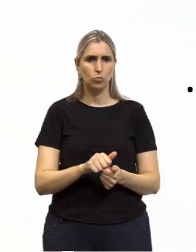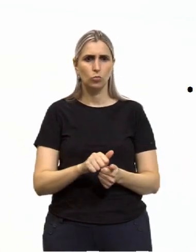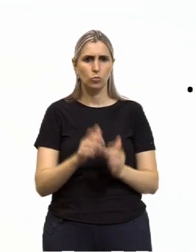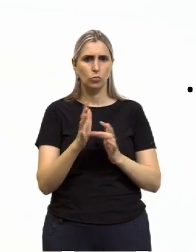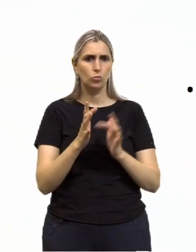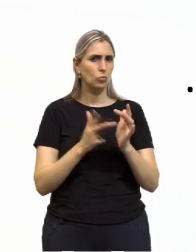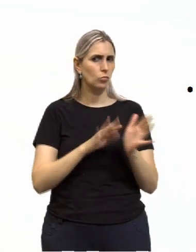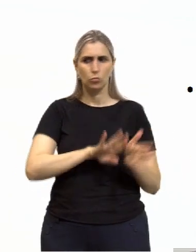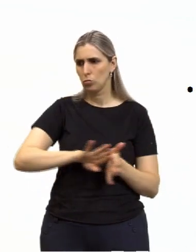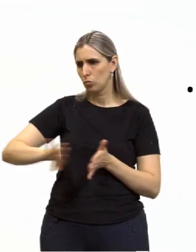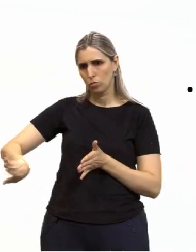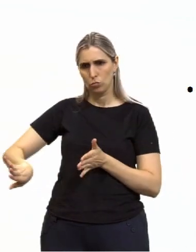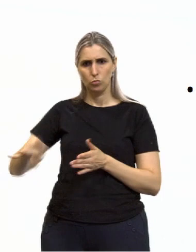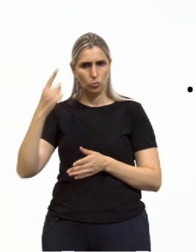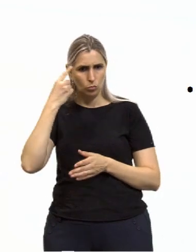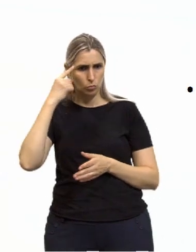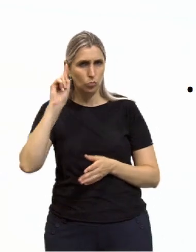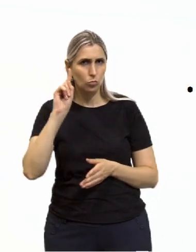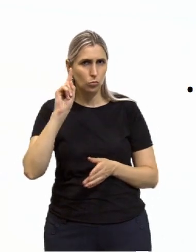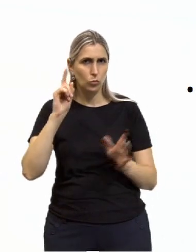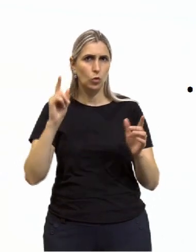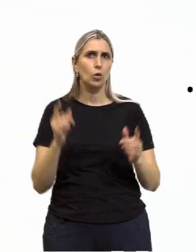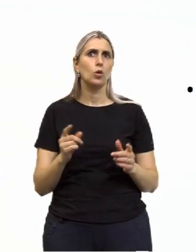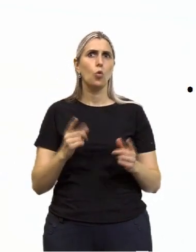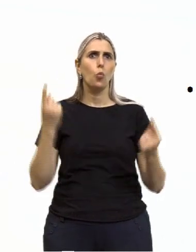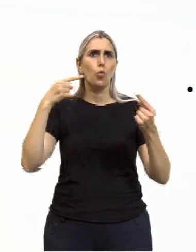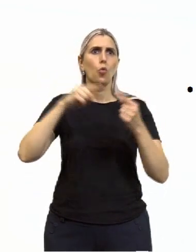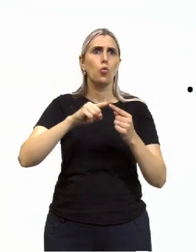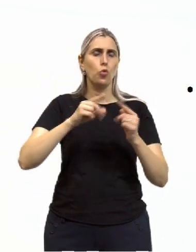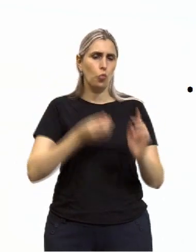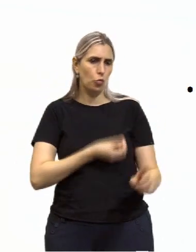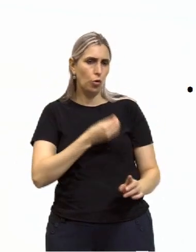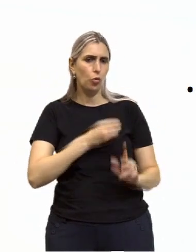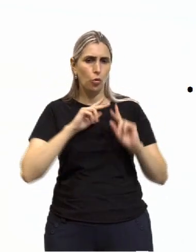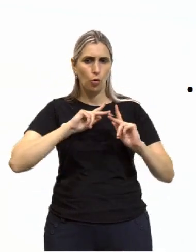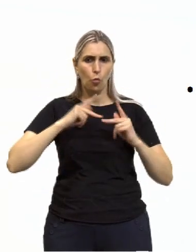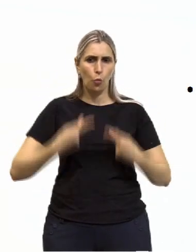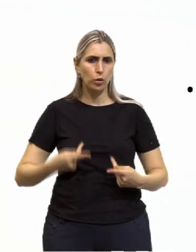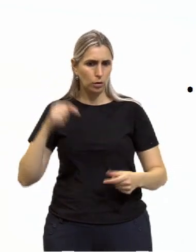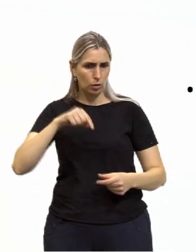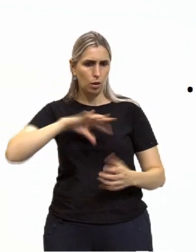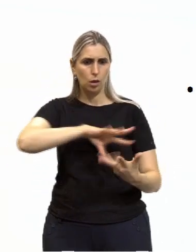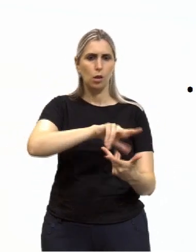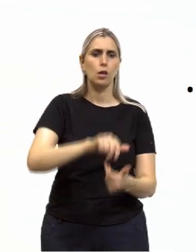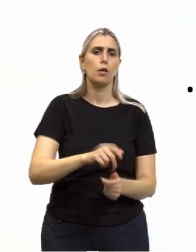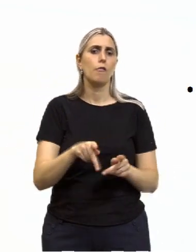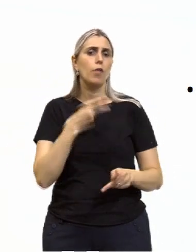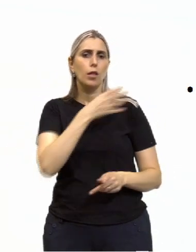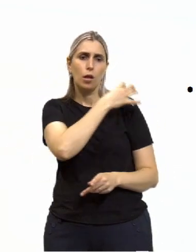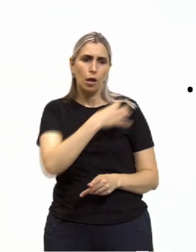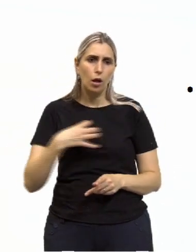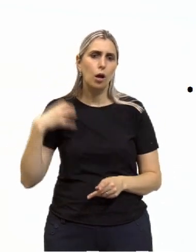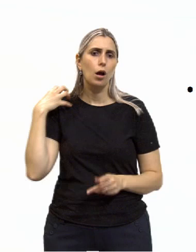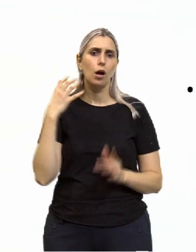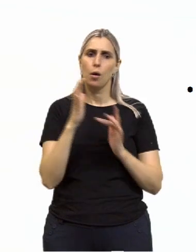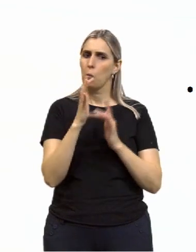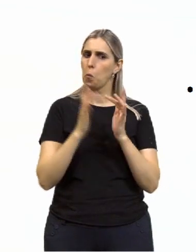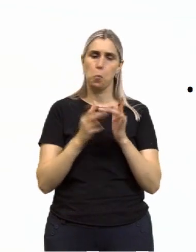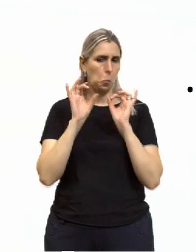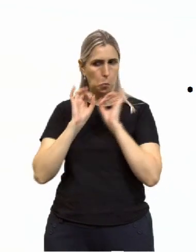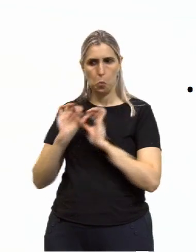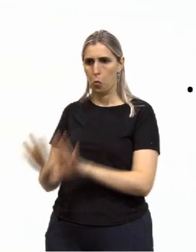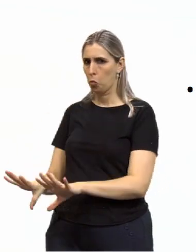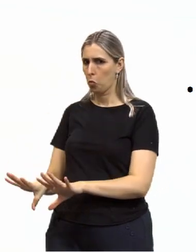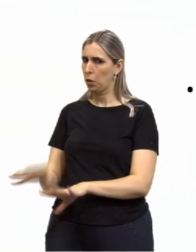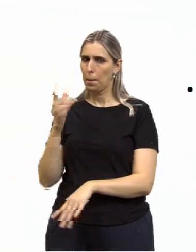cristã deixa de lado a ideia de que o fim último da vida humana está neste mundo. Quem fala isso? Aristóteles, mas o cristianismo então abandona essa